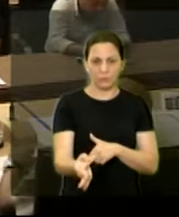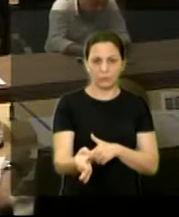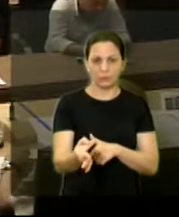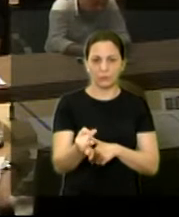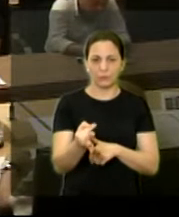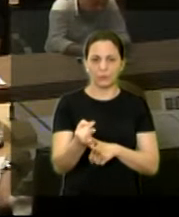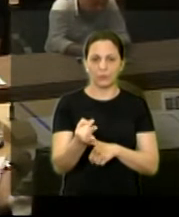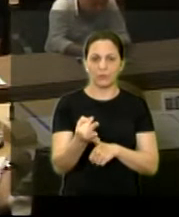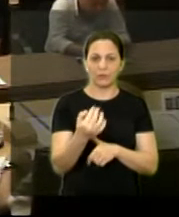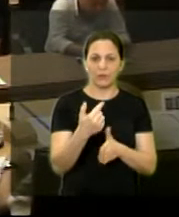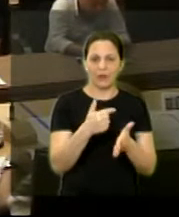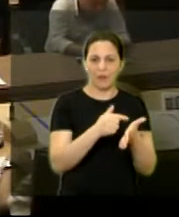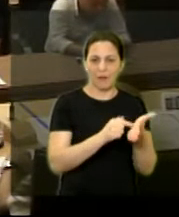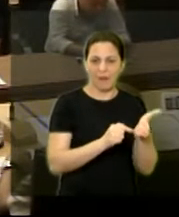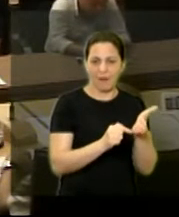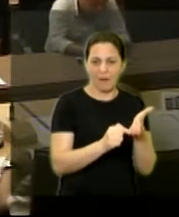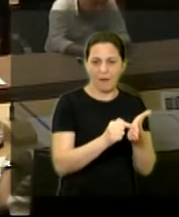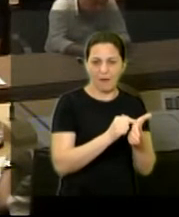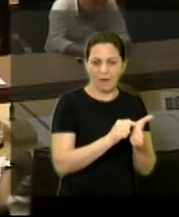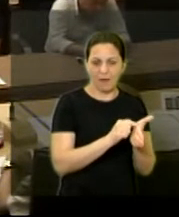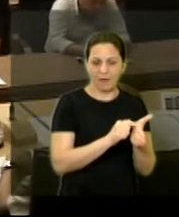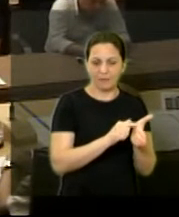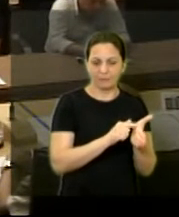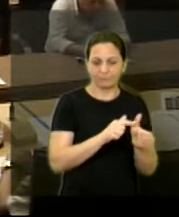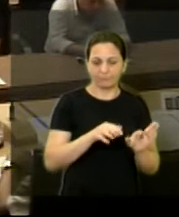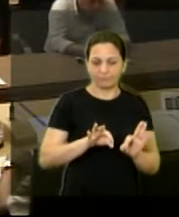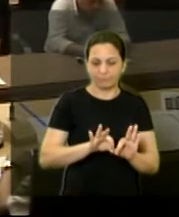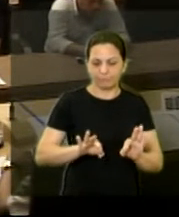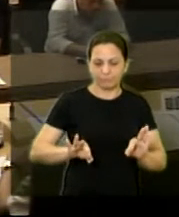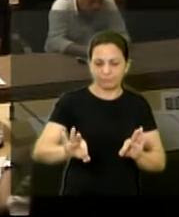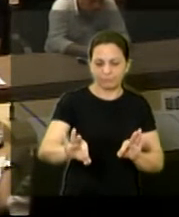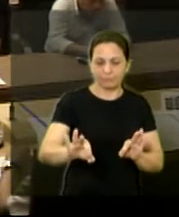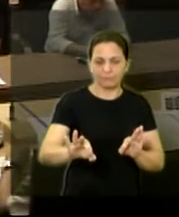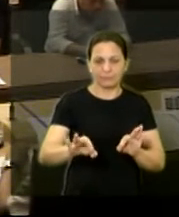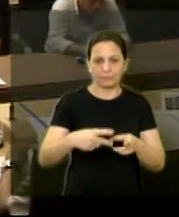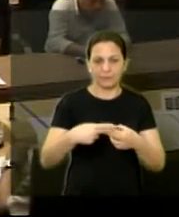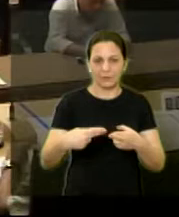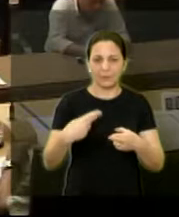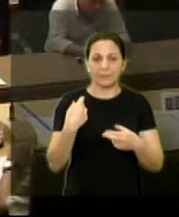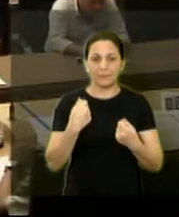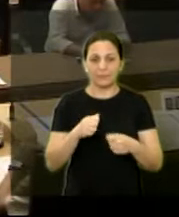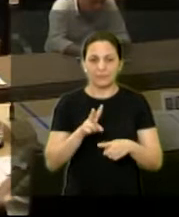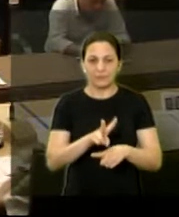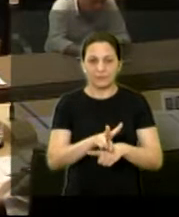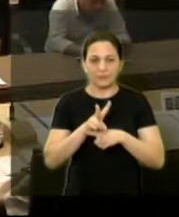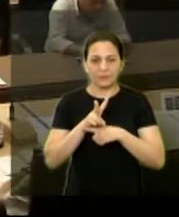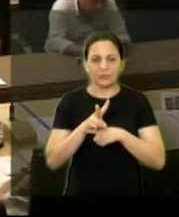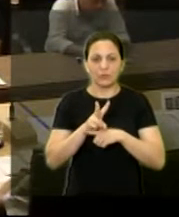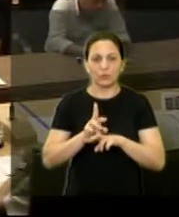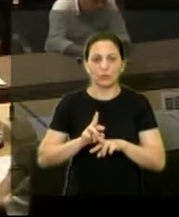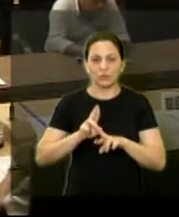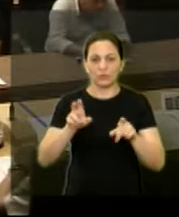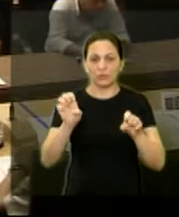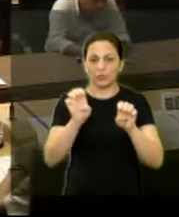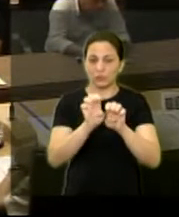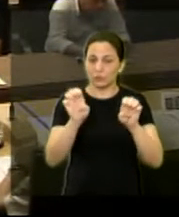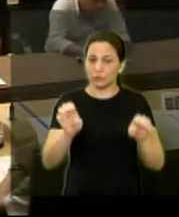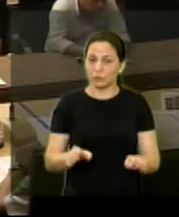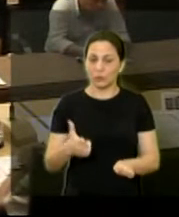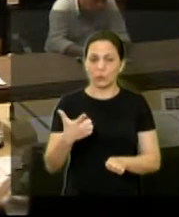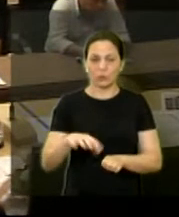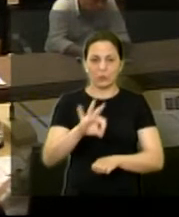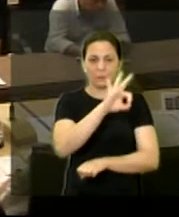questão de contorno a gente necessitaria de um outro tipo de fiscalização que nós não temos estrutura para isso hoje